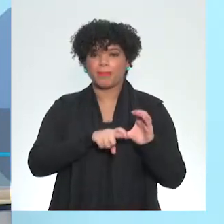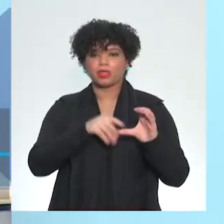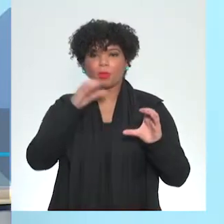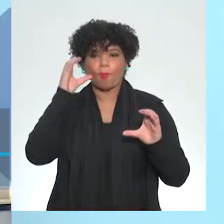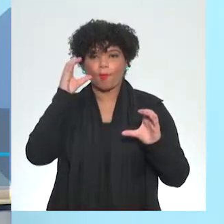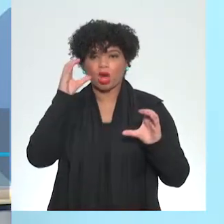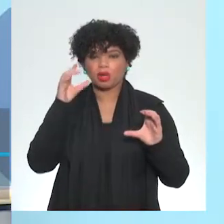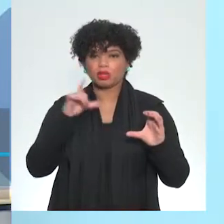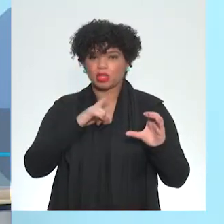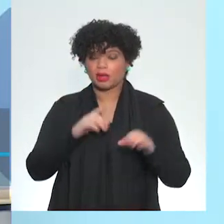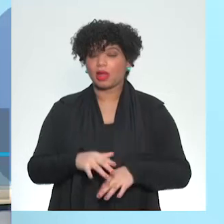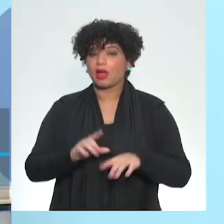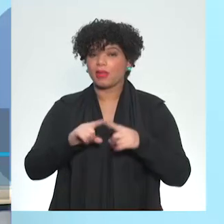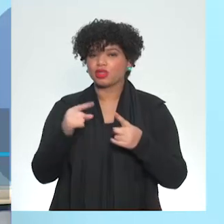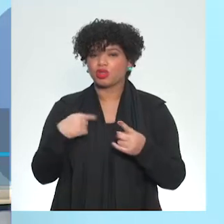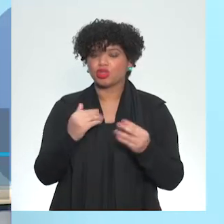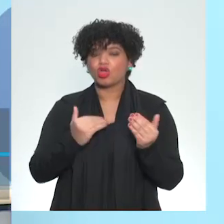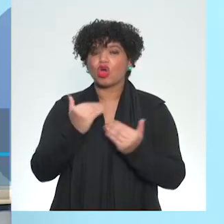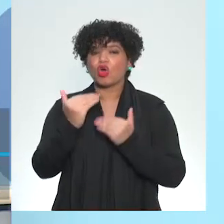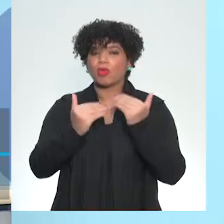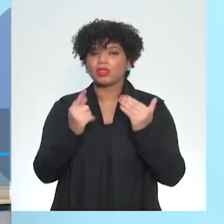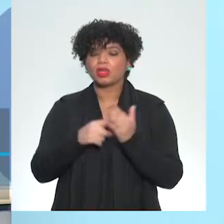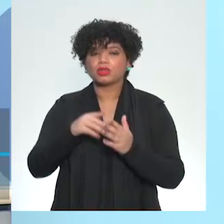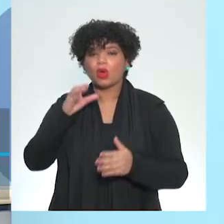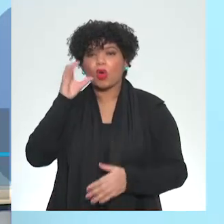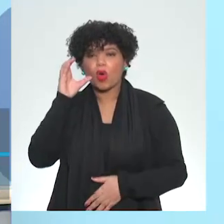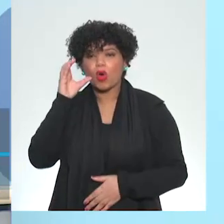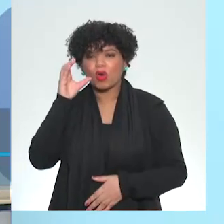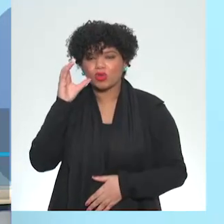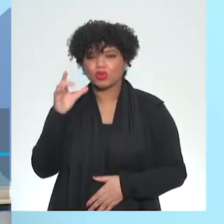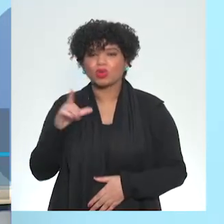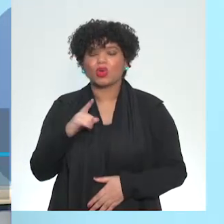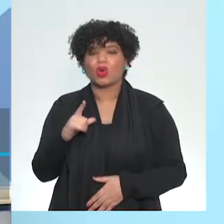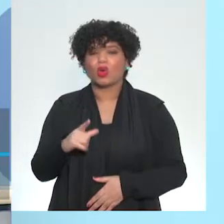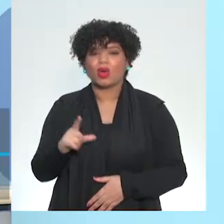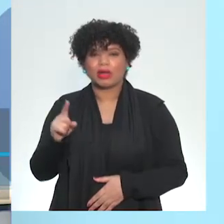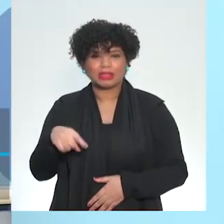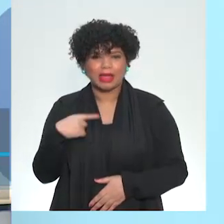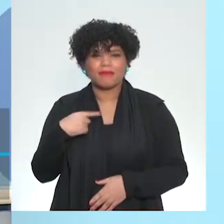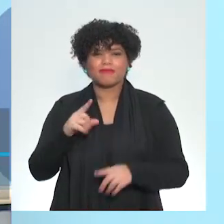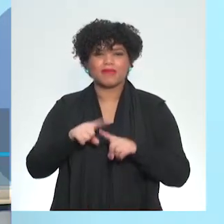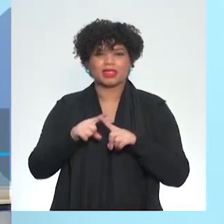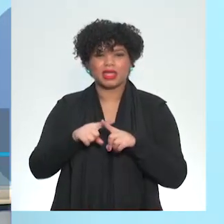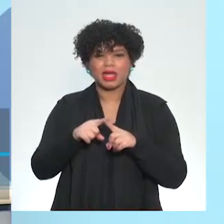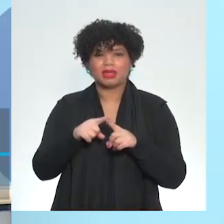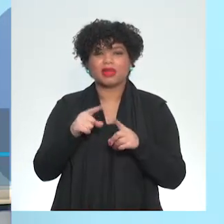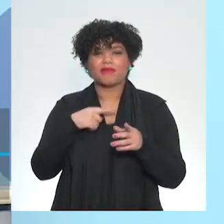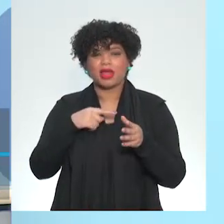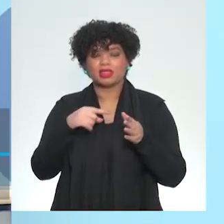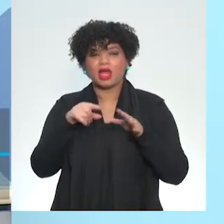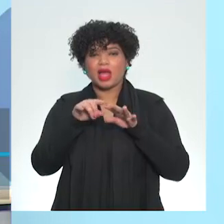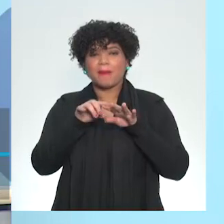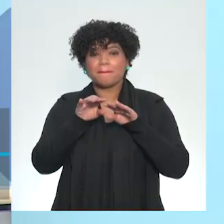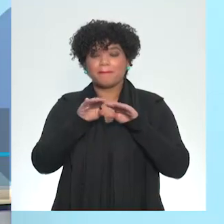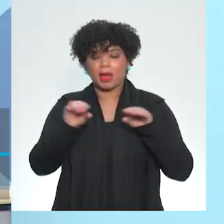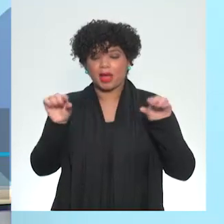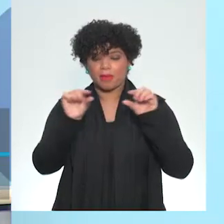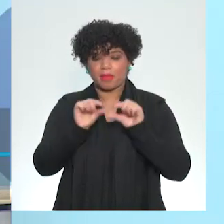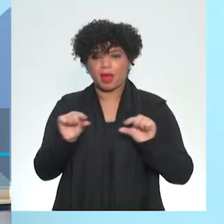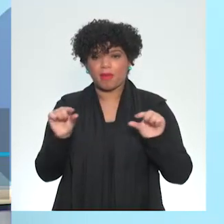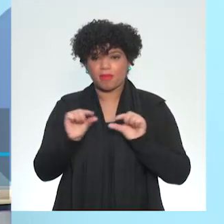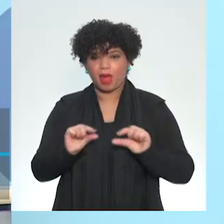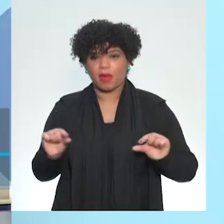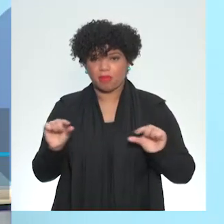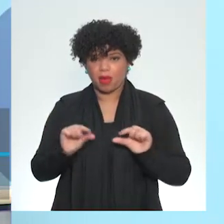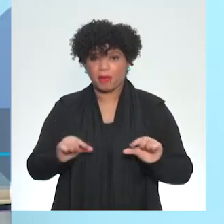Mas quando a gente vai construir um código, quando a gente vai construir, vai escrever as linhas de código, a gente precisa ter noção